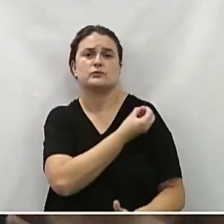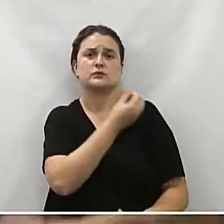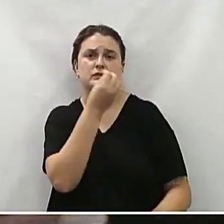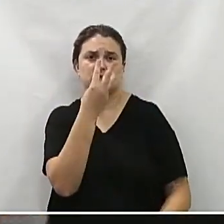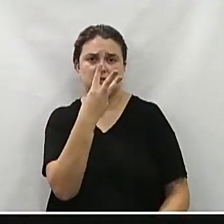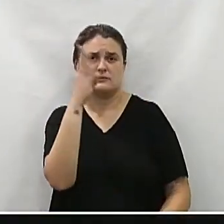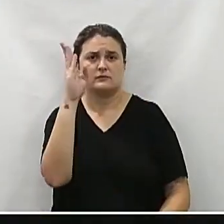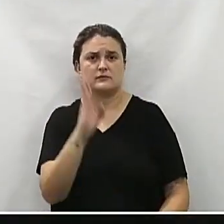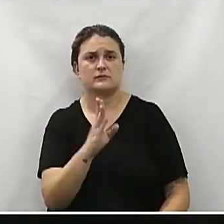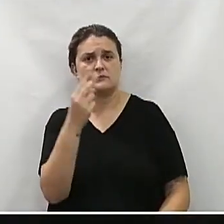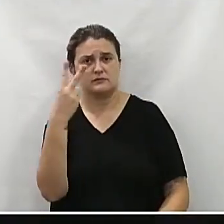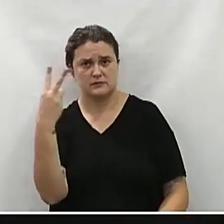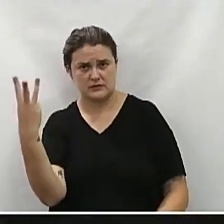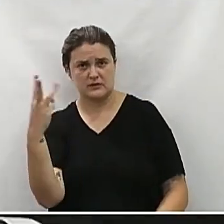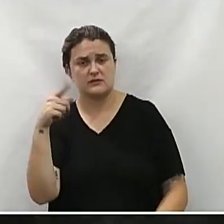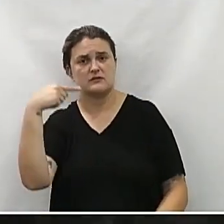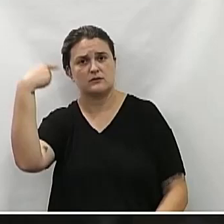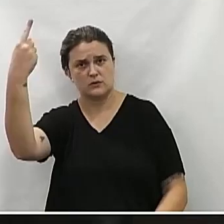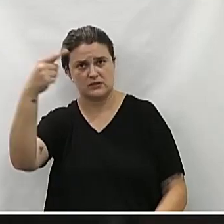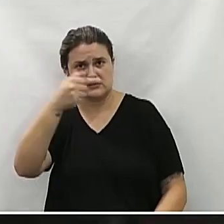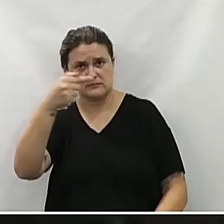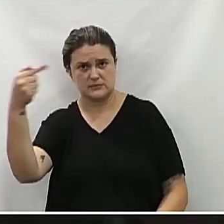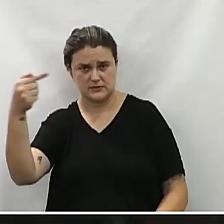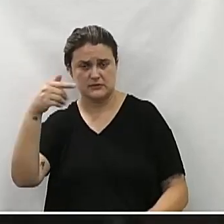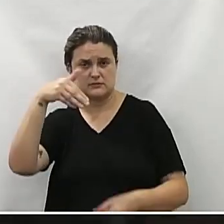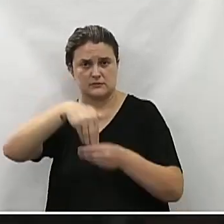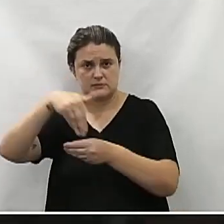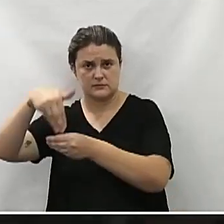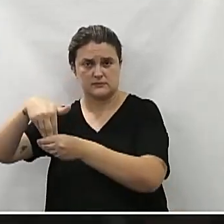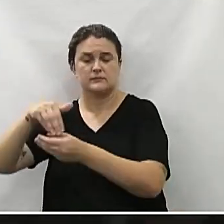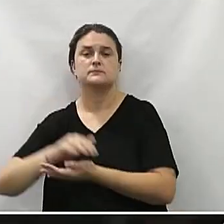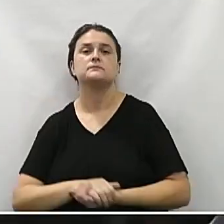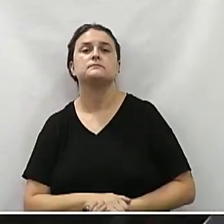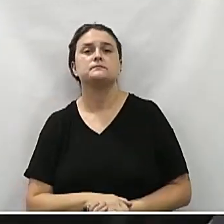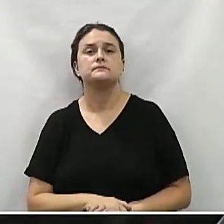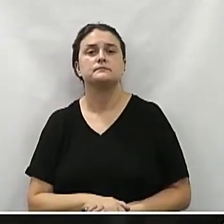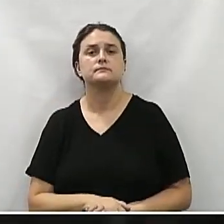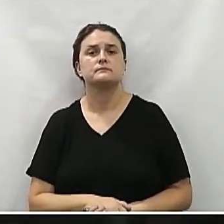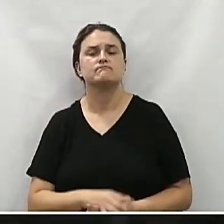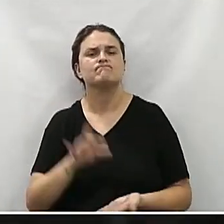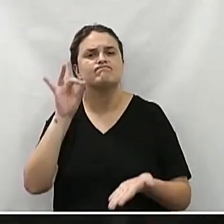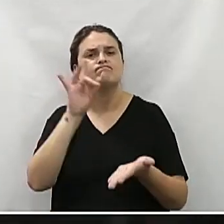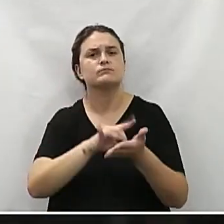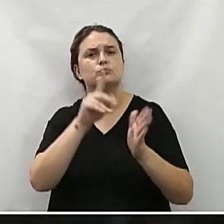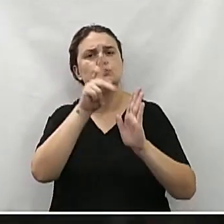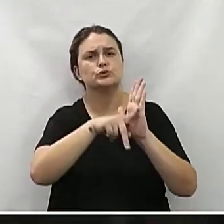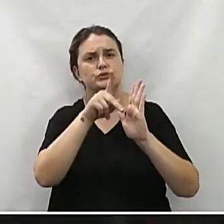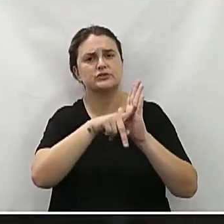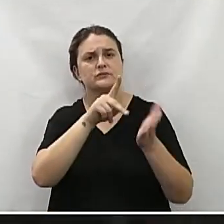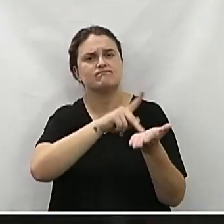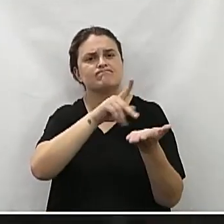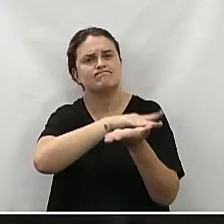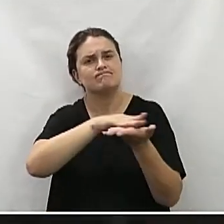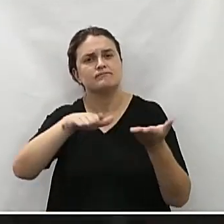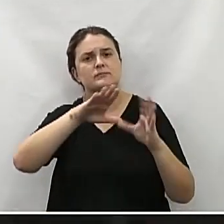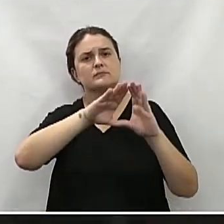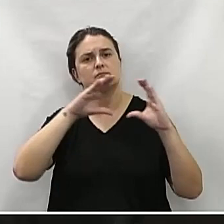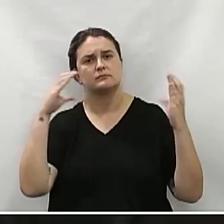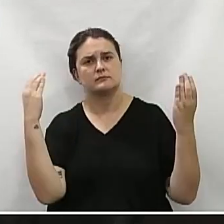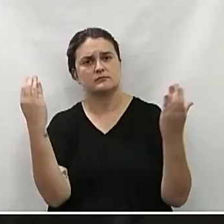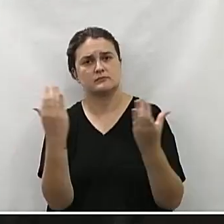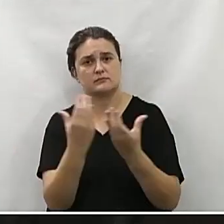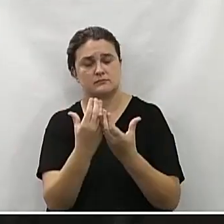2023, que vai entrar nessa casa aqui na próxima semana, que institui o Programa de Pavimentação Comunitária.